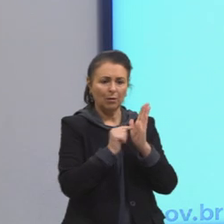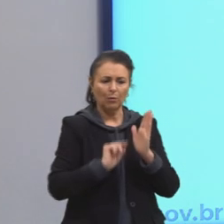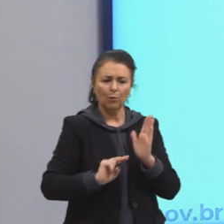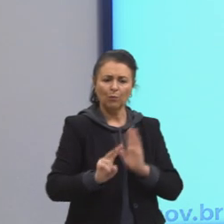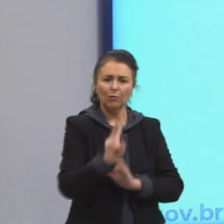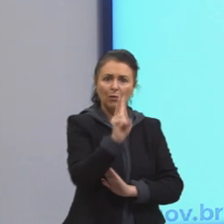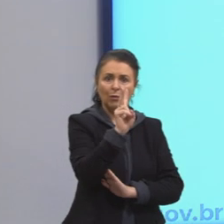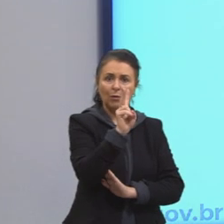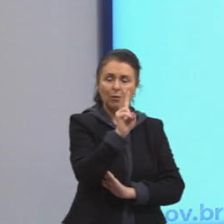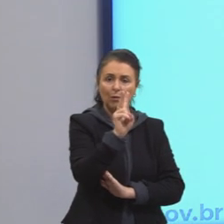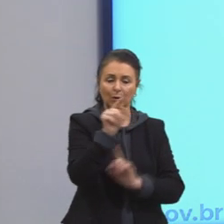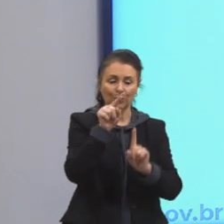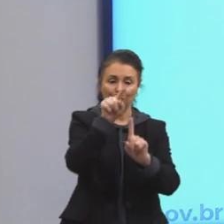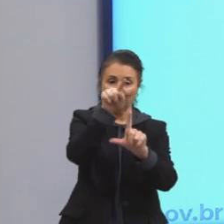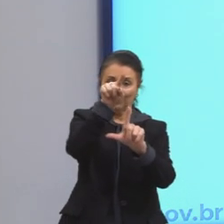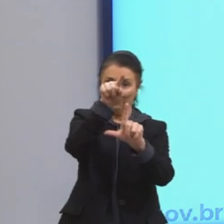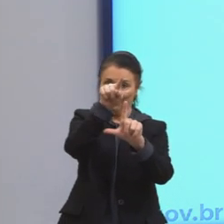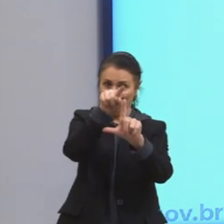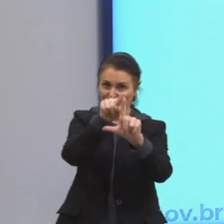dele no eixo vertical.